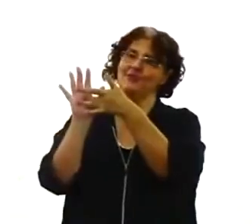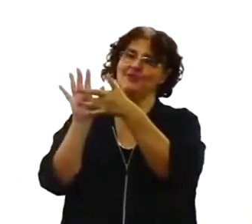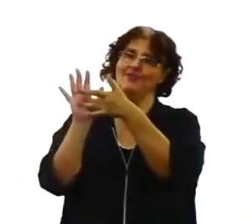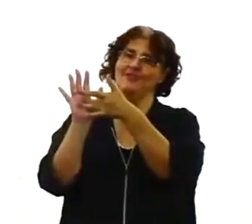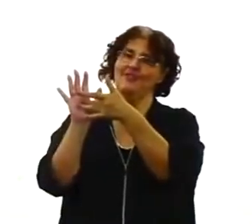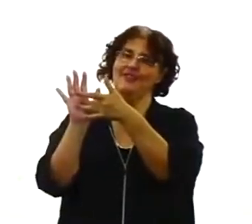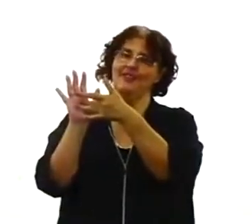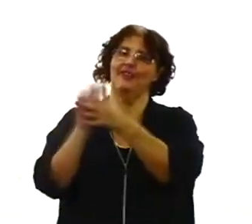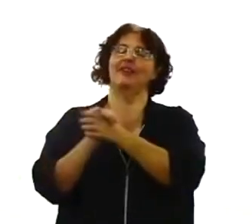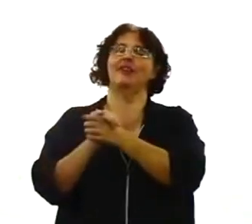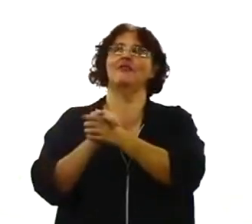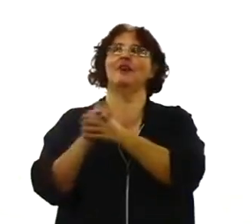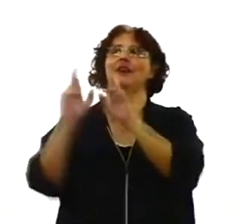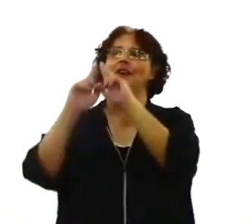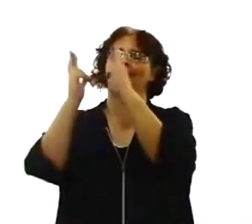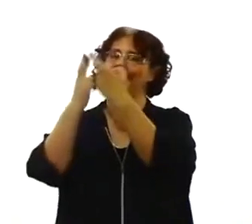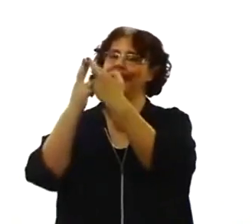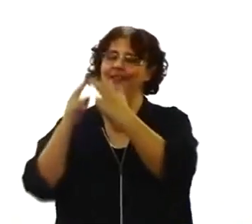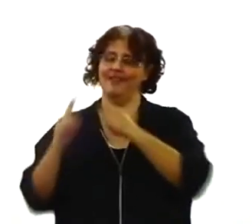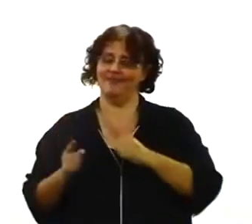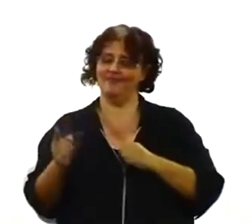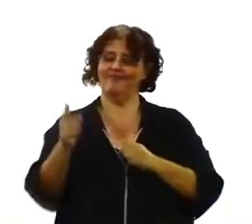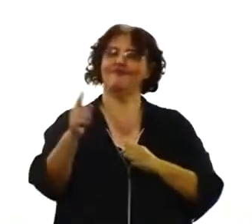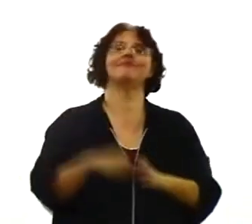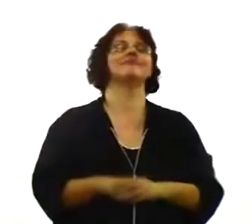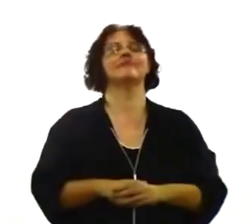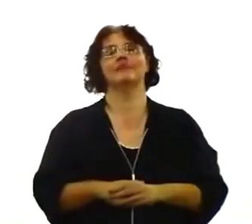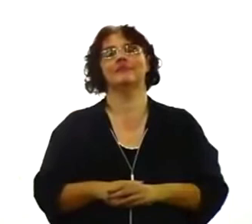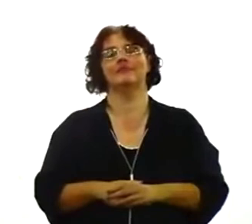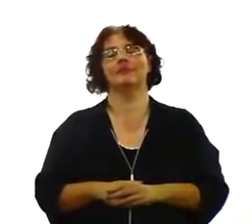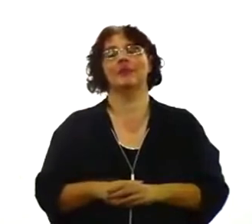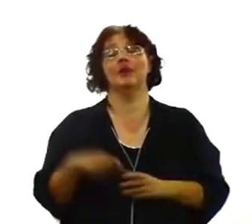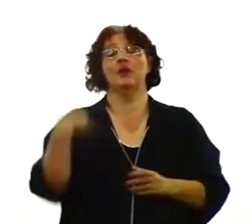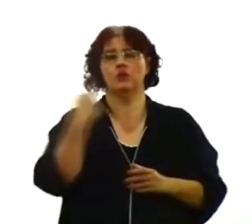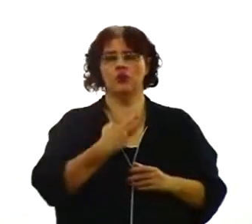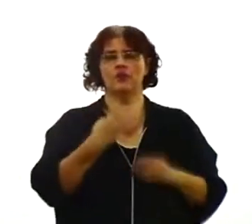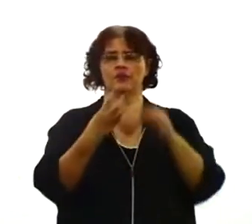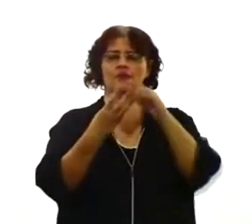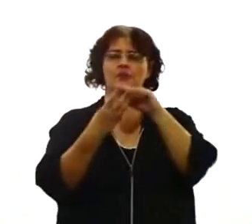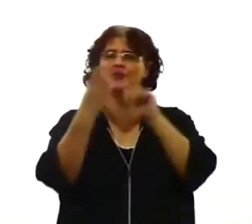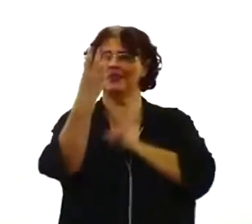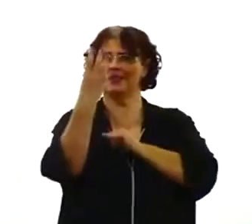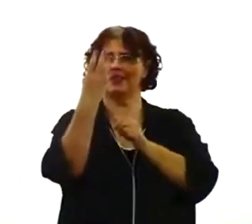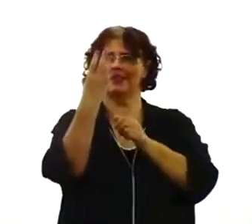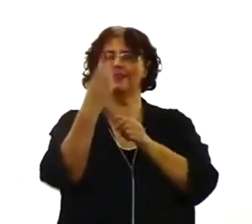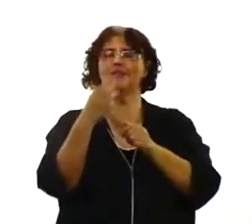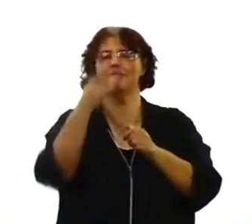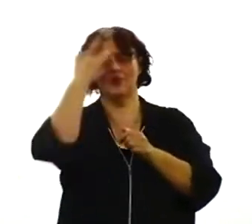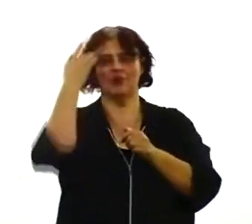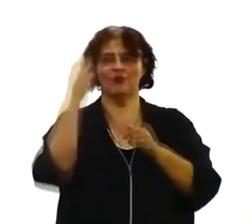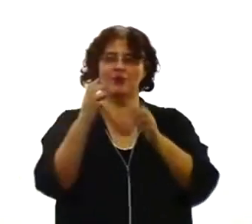a segunda pessoa da trindade. Três pessoas na trindade. Pai, Filho e Espírito Santo. Nós não podemos achar que